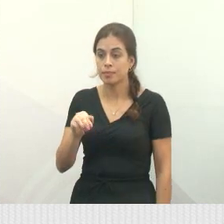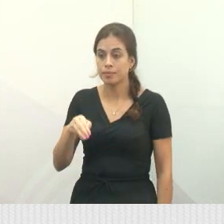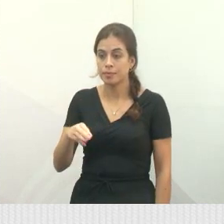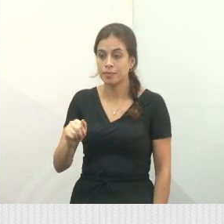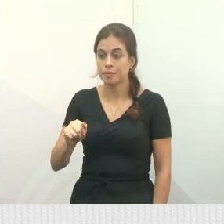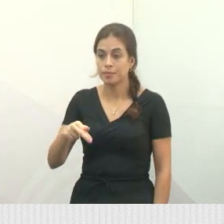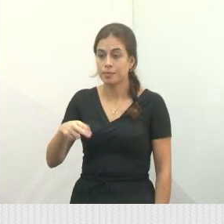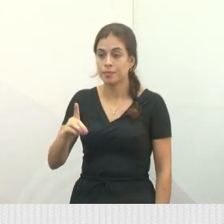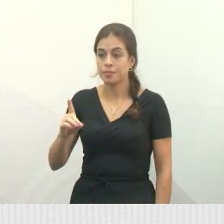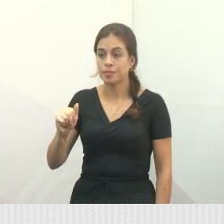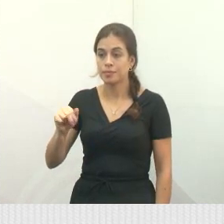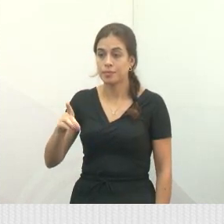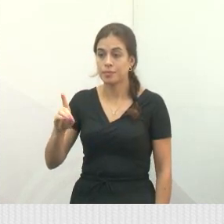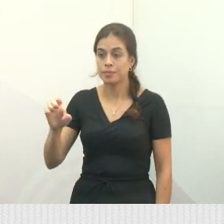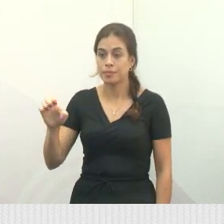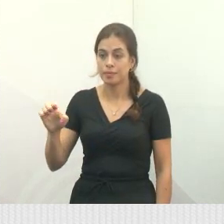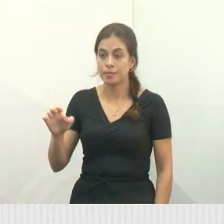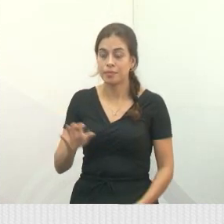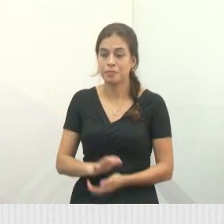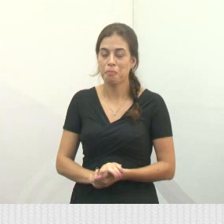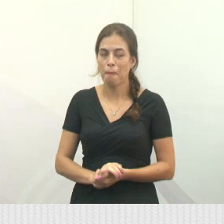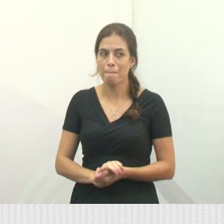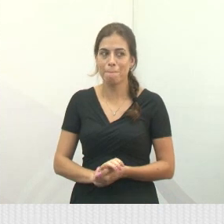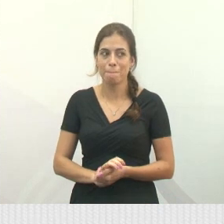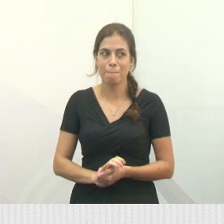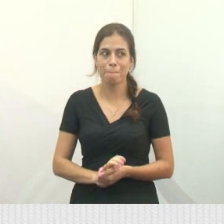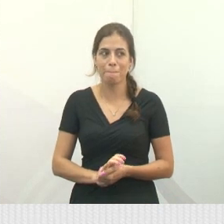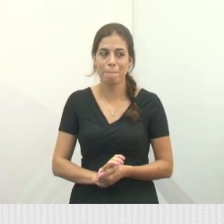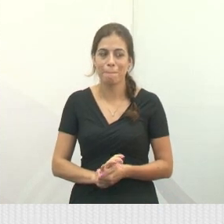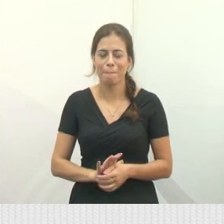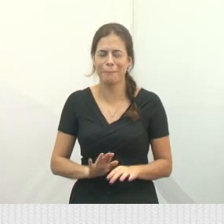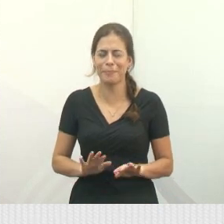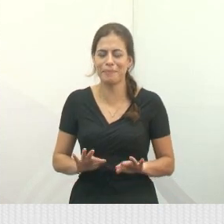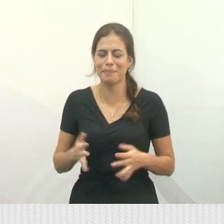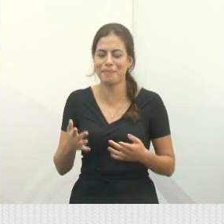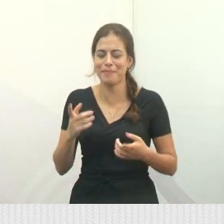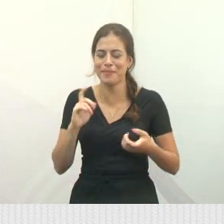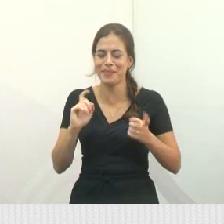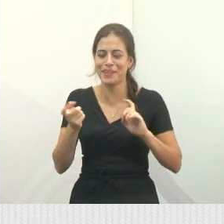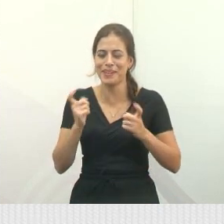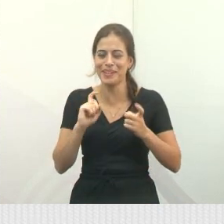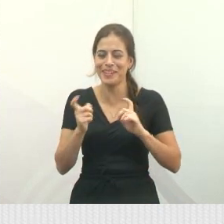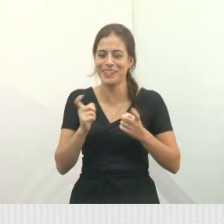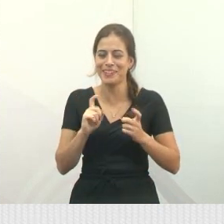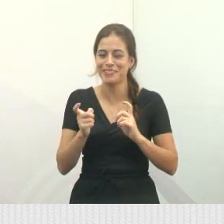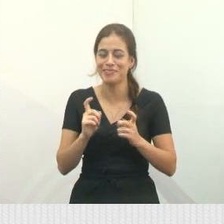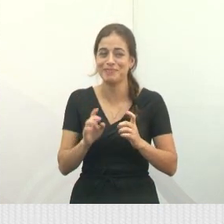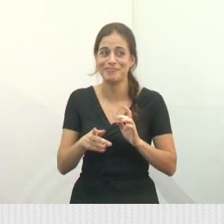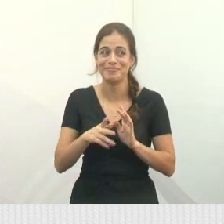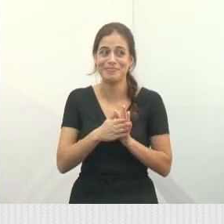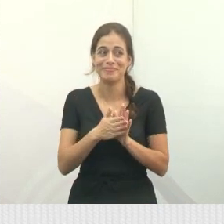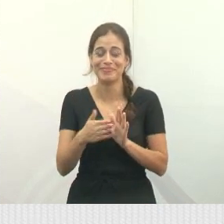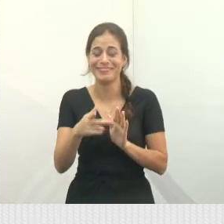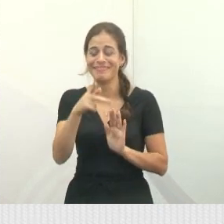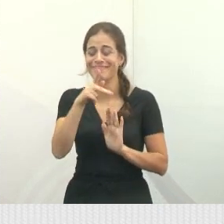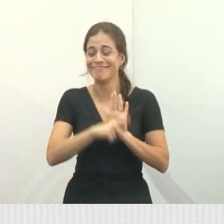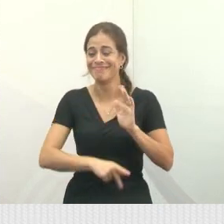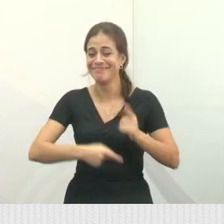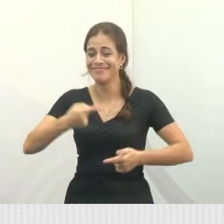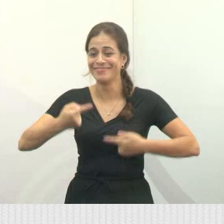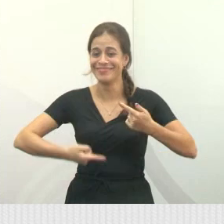Está bom? E esse daí a gente vai estar falando na próxima sessão, durante o projeto, na discussão do projeto.